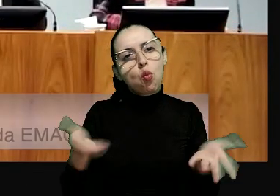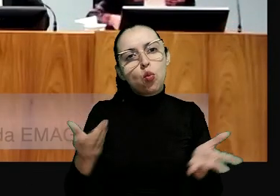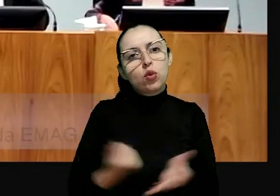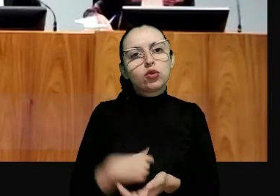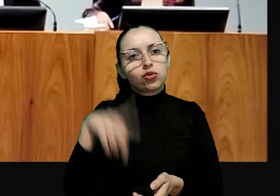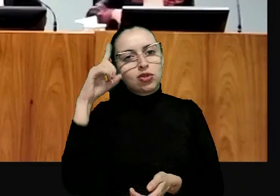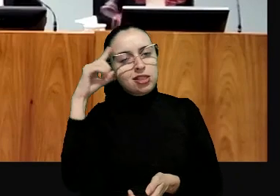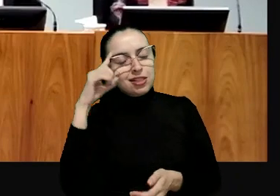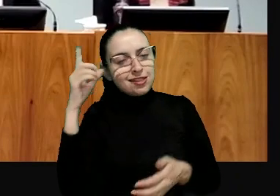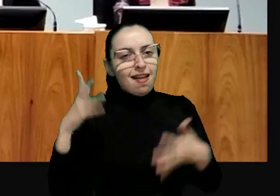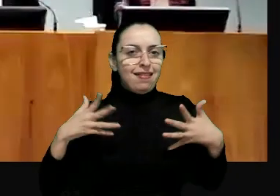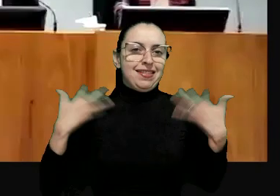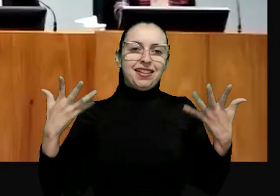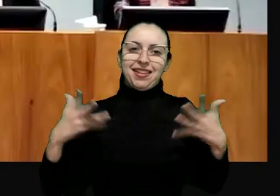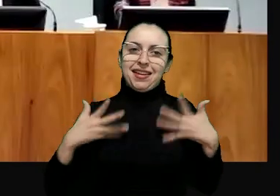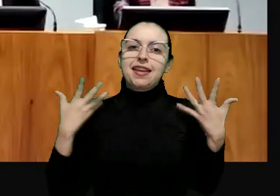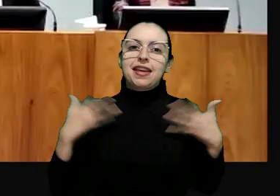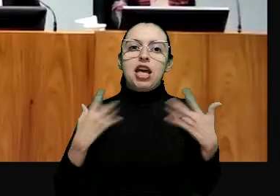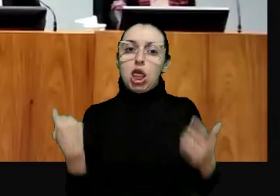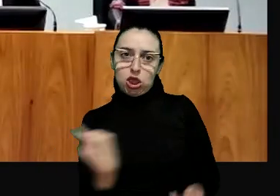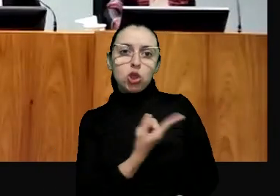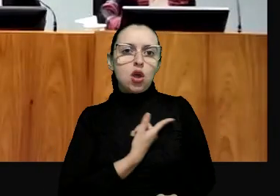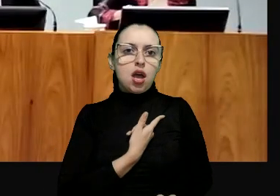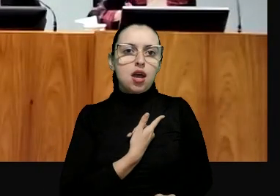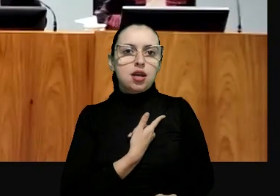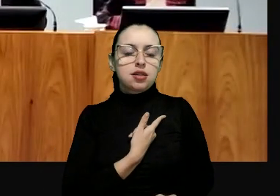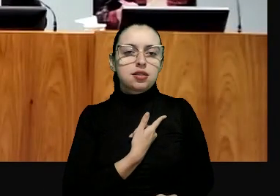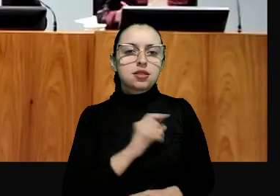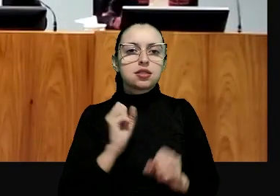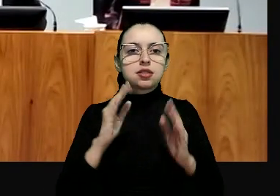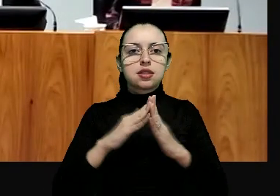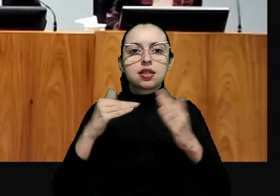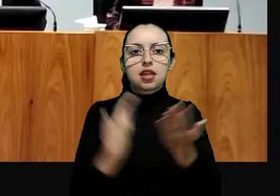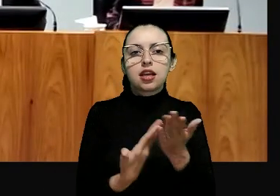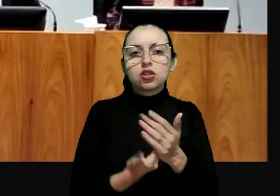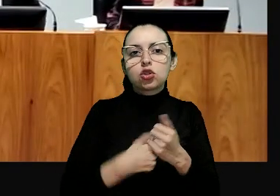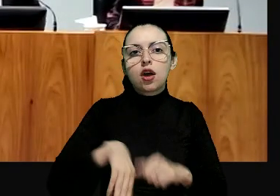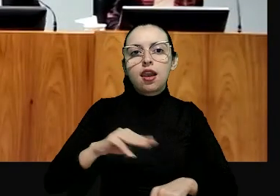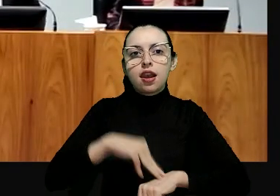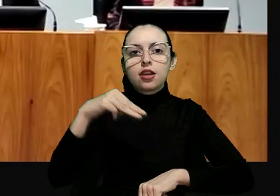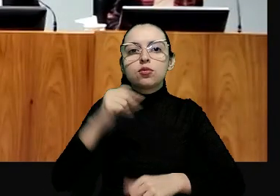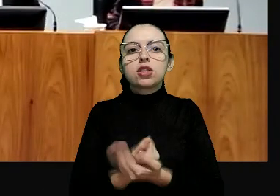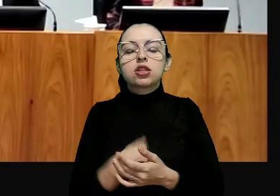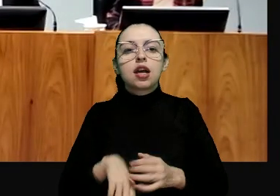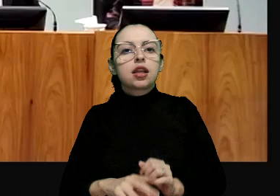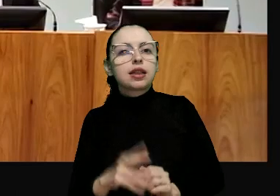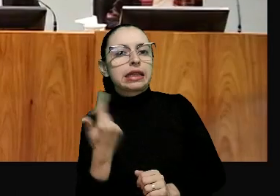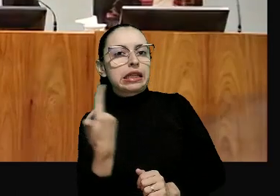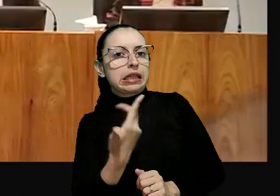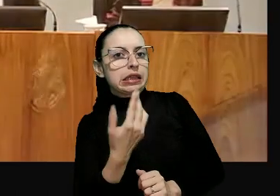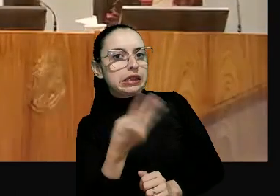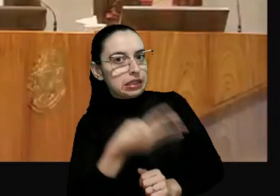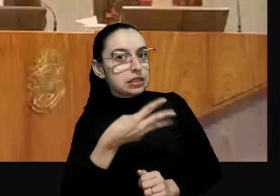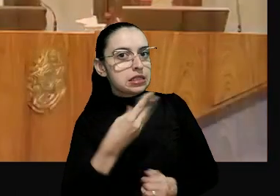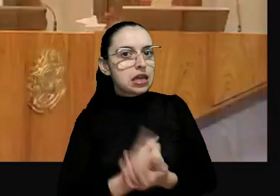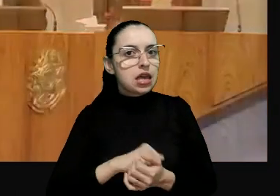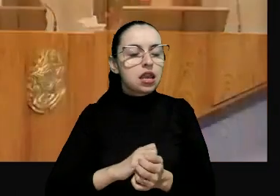dia de muita alegria para nós da Escola de Magistrados da Justiça Federal da Terceira Região